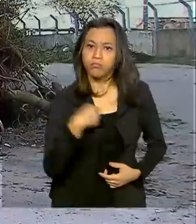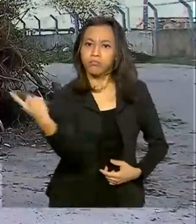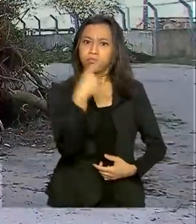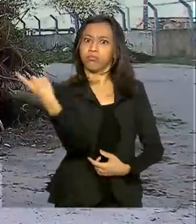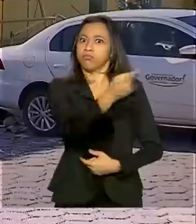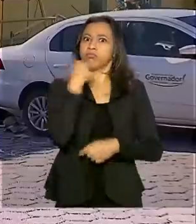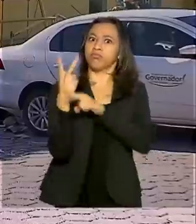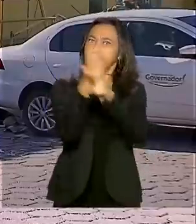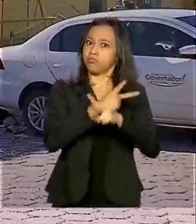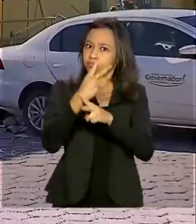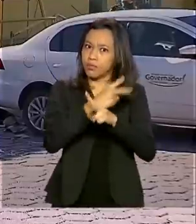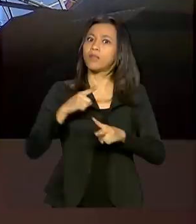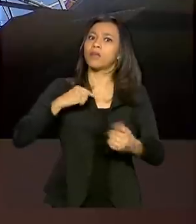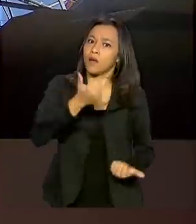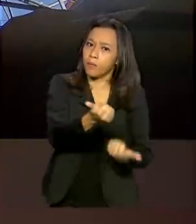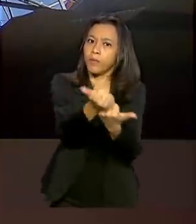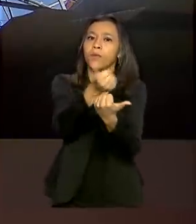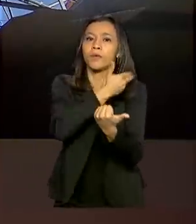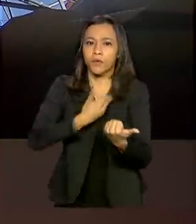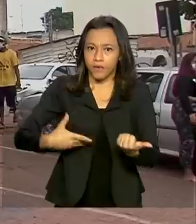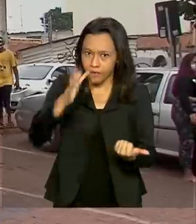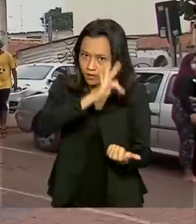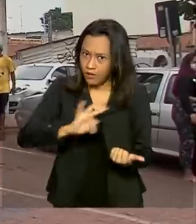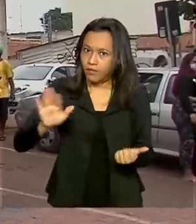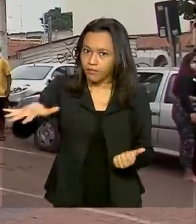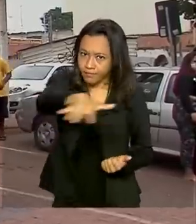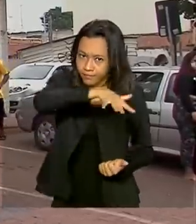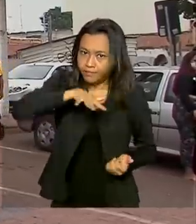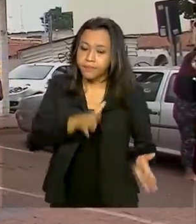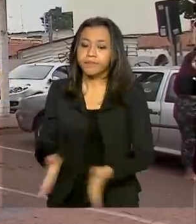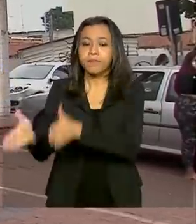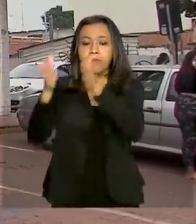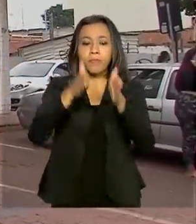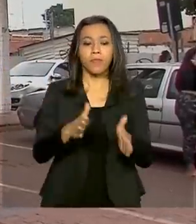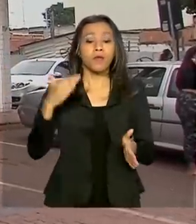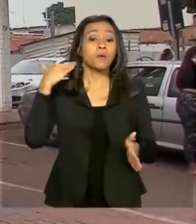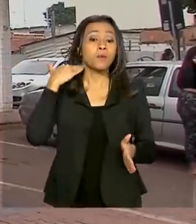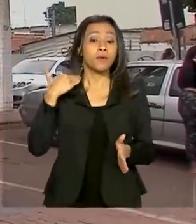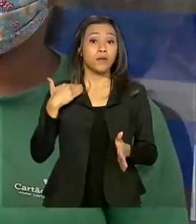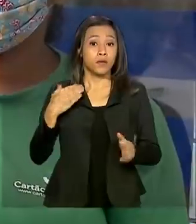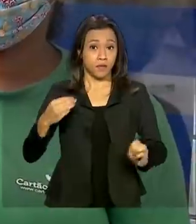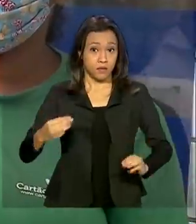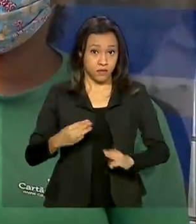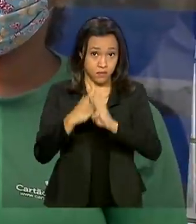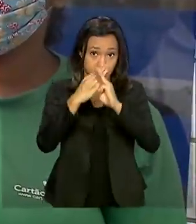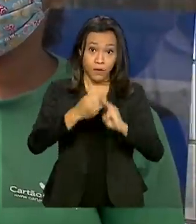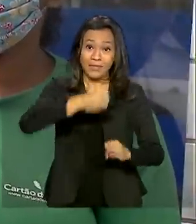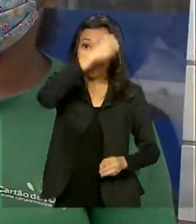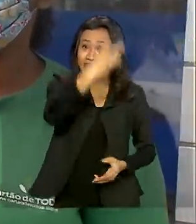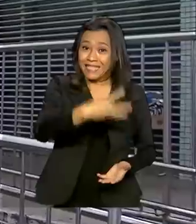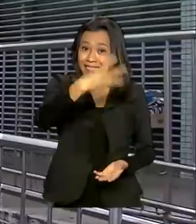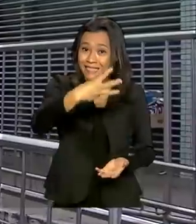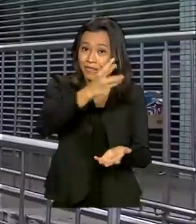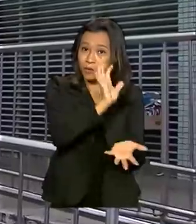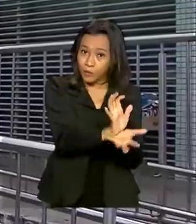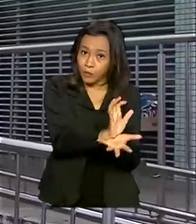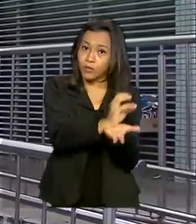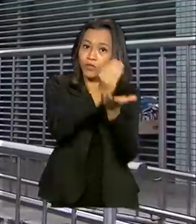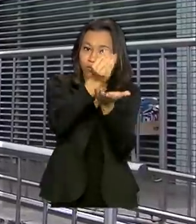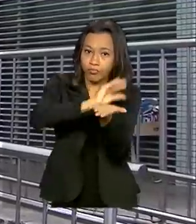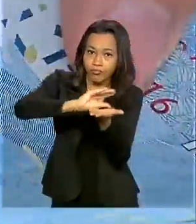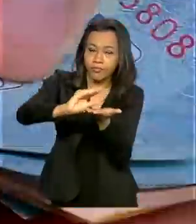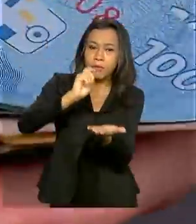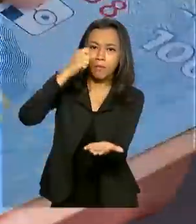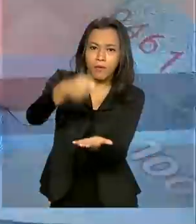apoio do governo federal à região. Caixa Econômica libera terceiro lote do auxílio emergencial e novos saques